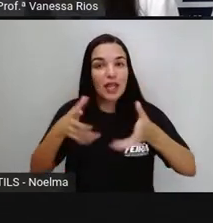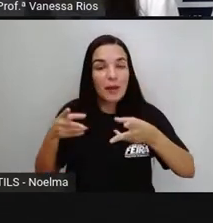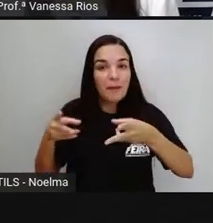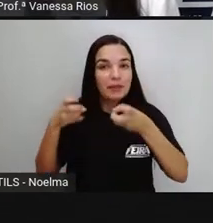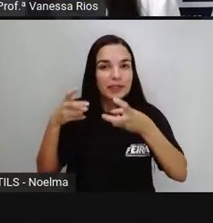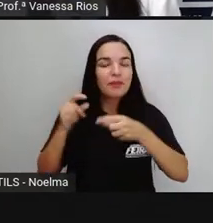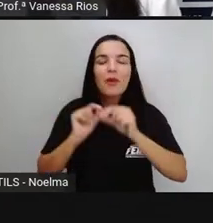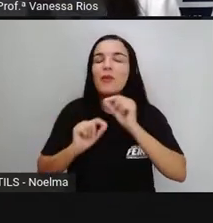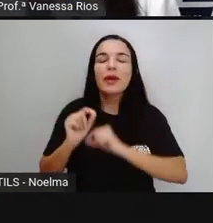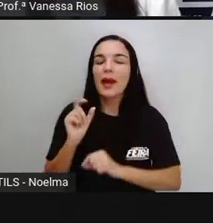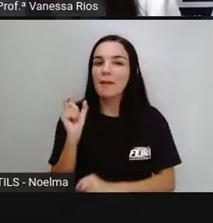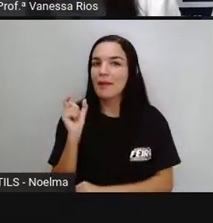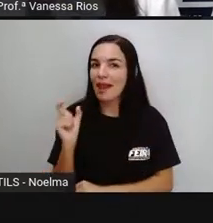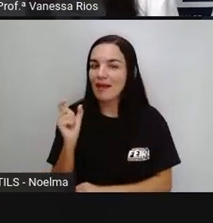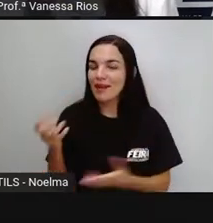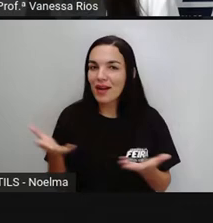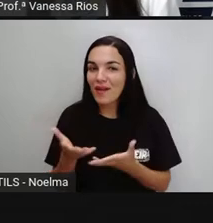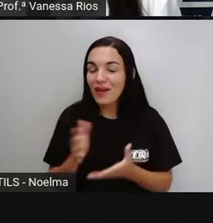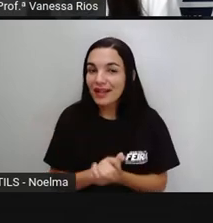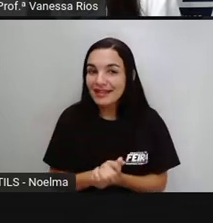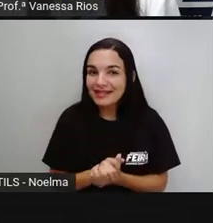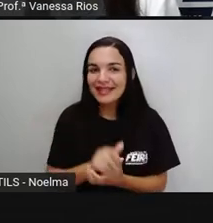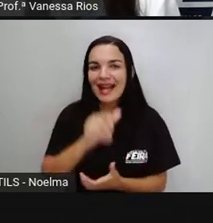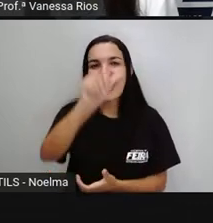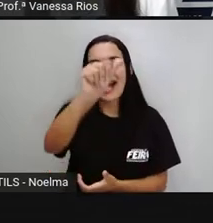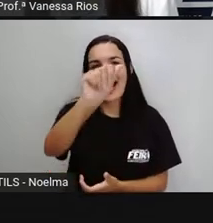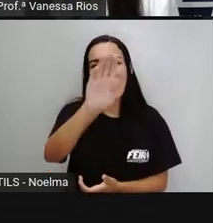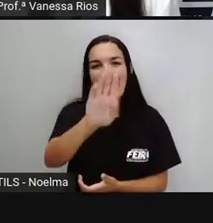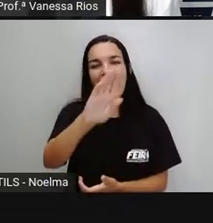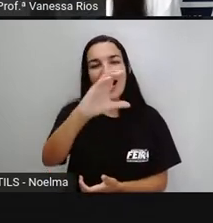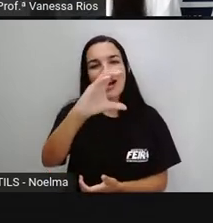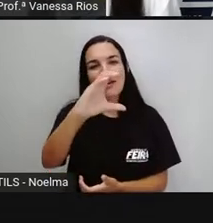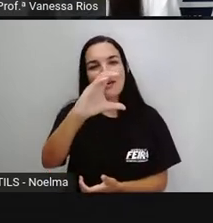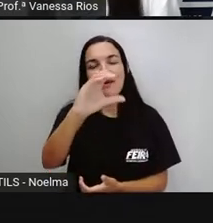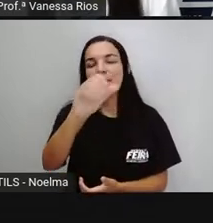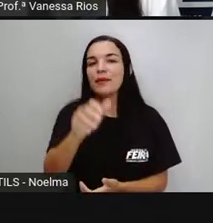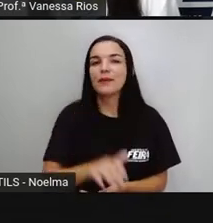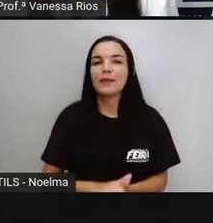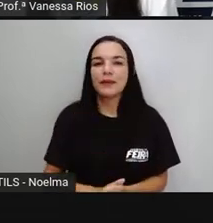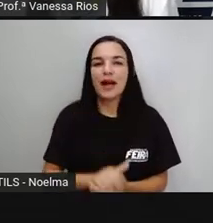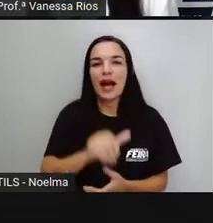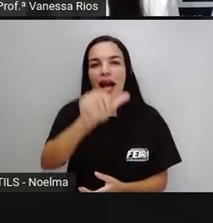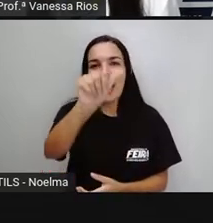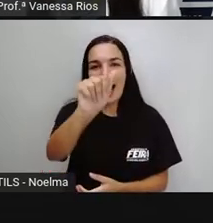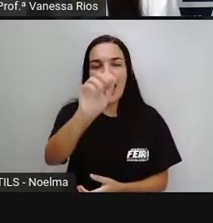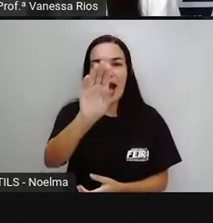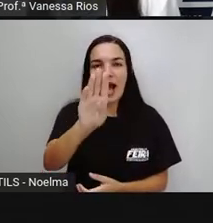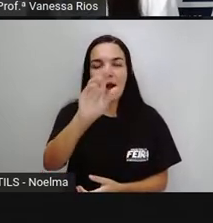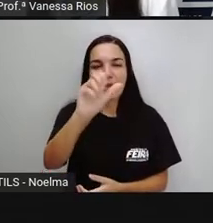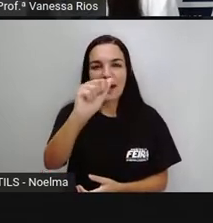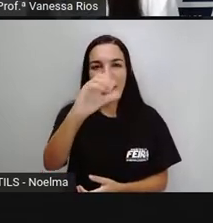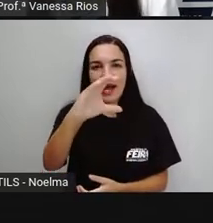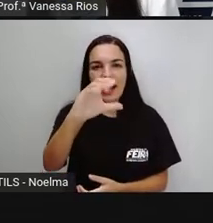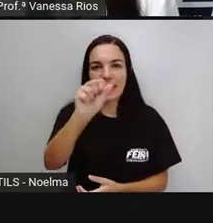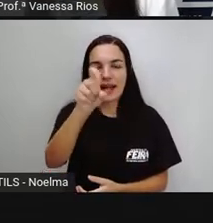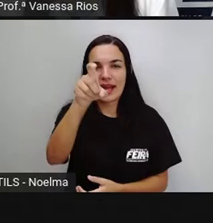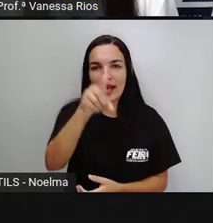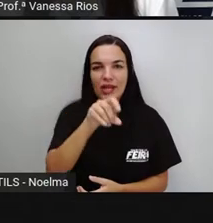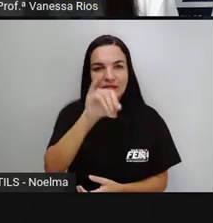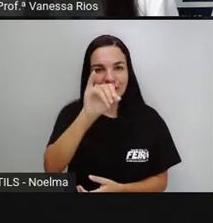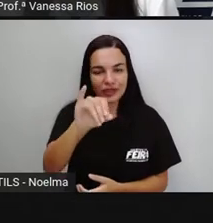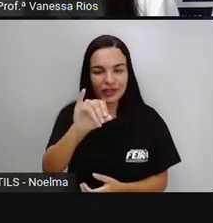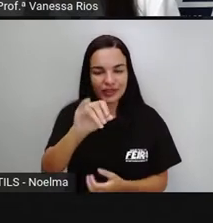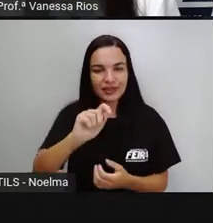Da qual palavra a vai falar agora, de qual palavra e de observarmos aí em relação a esta palavra, qual a sua